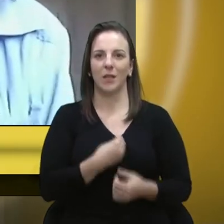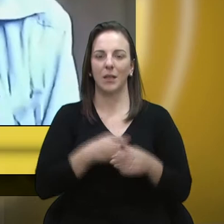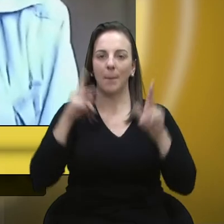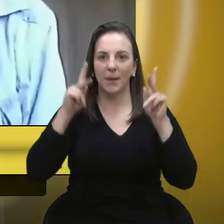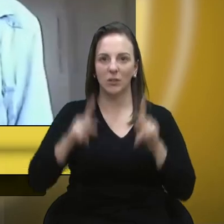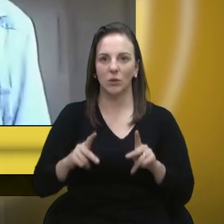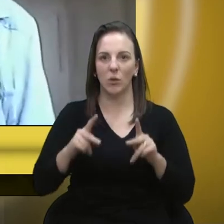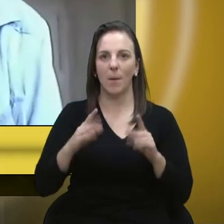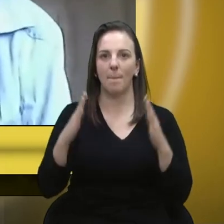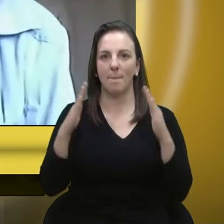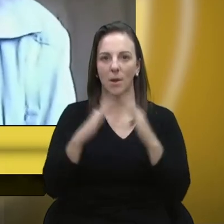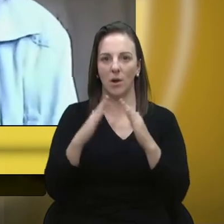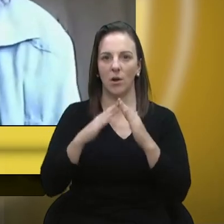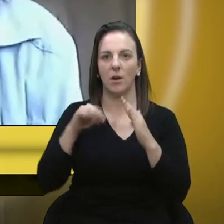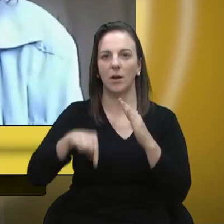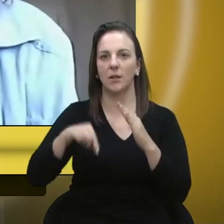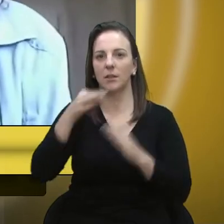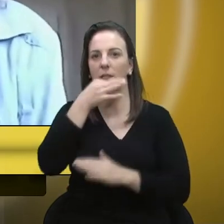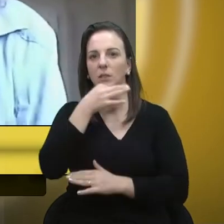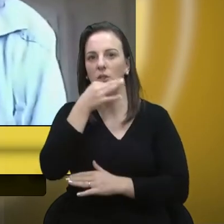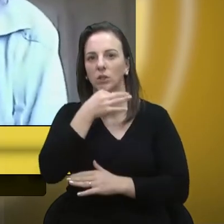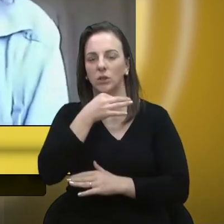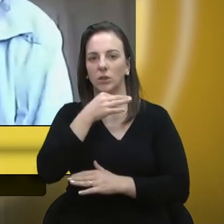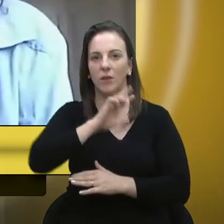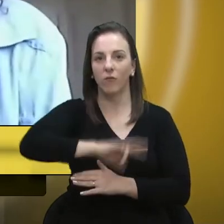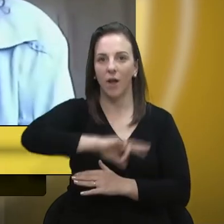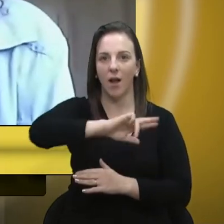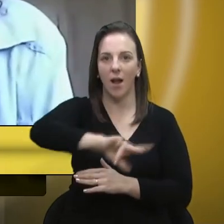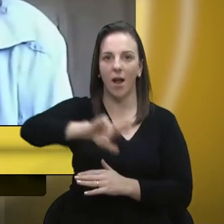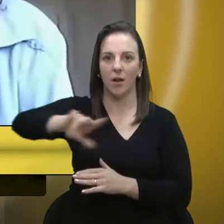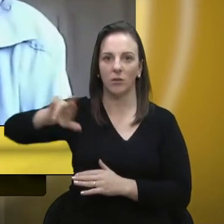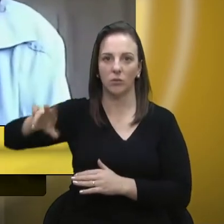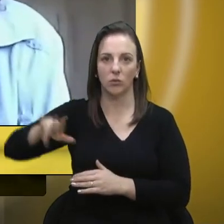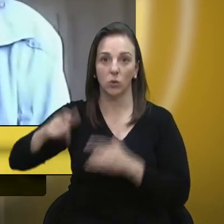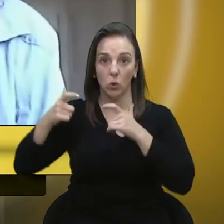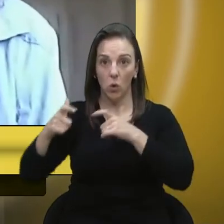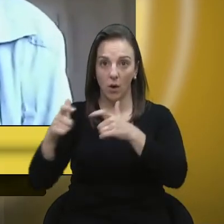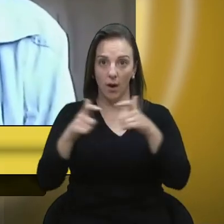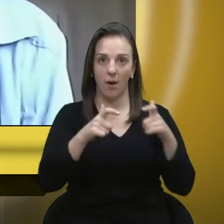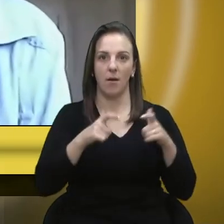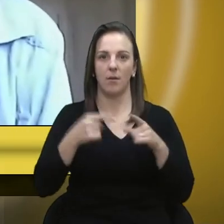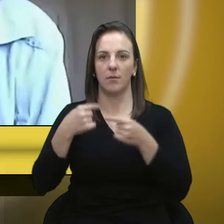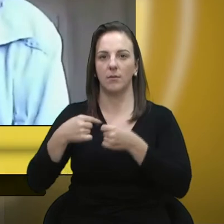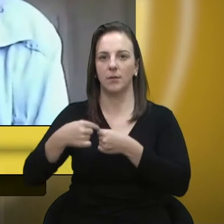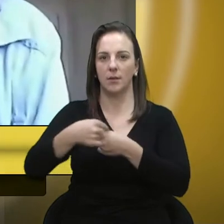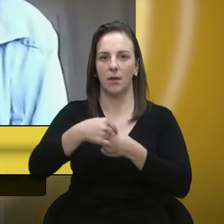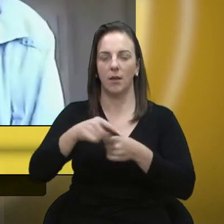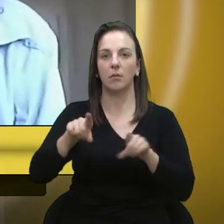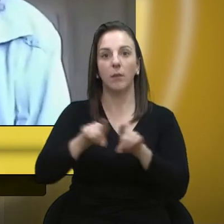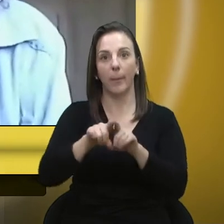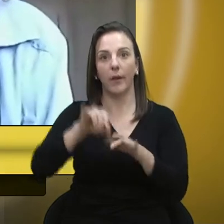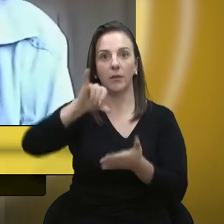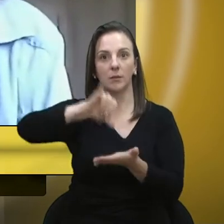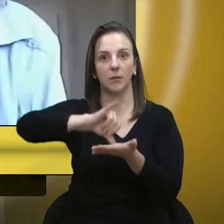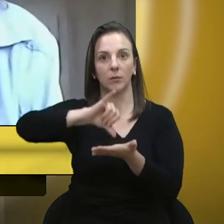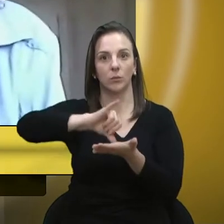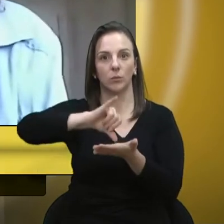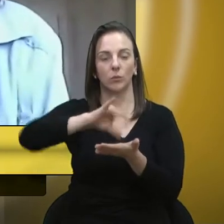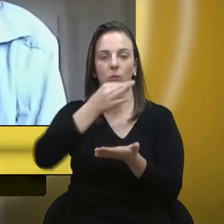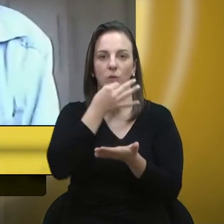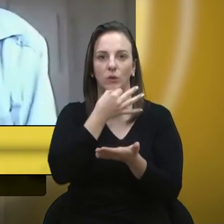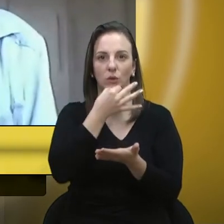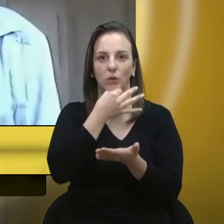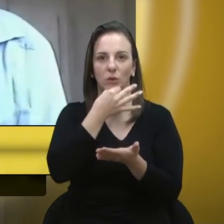residem em Caxias do Sul, em diversos cantos da nossa cidade, inclusive no centro de Caxias.